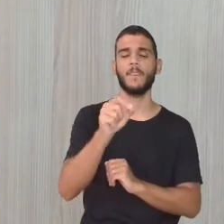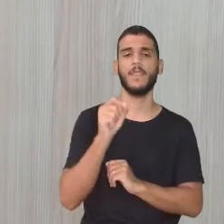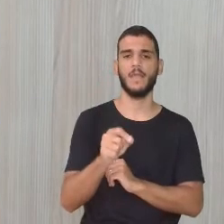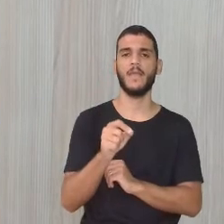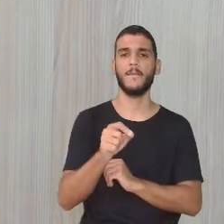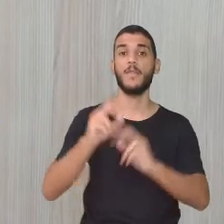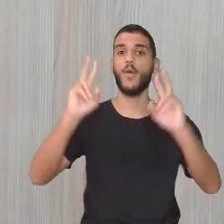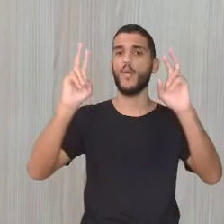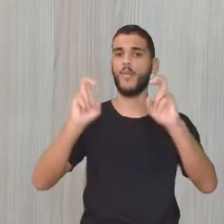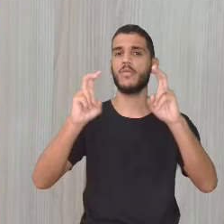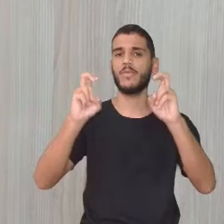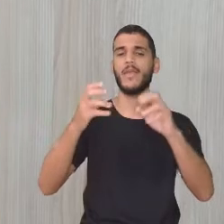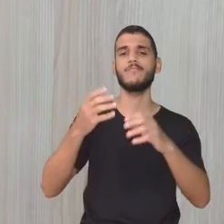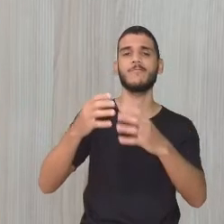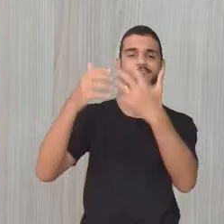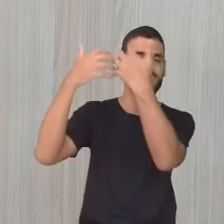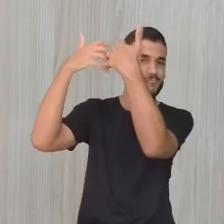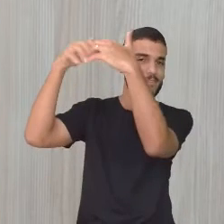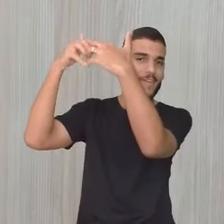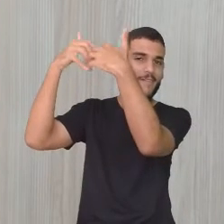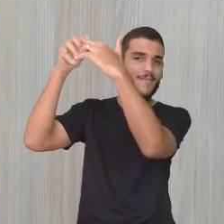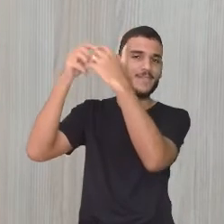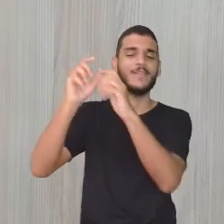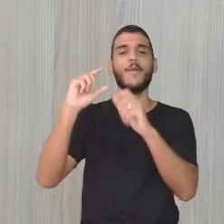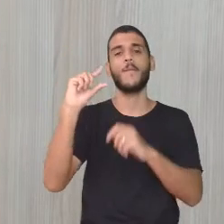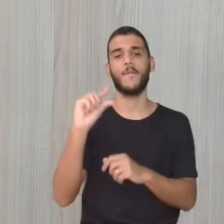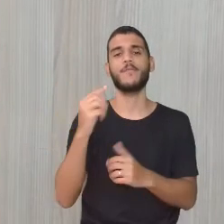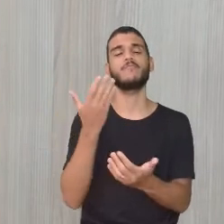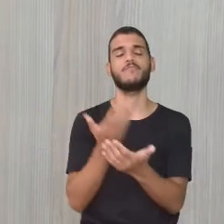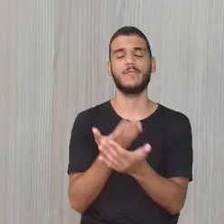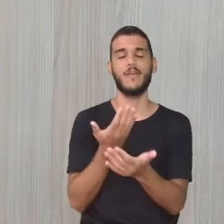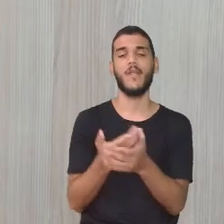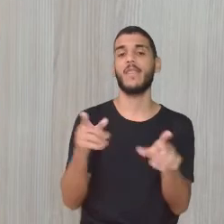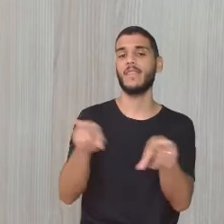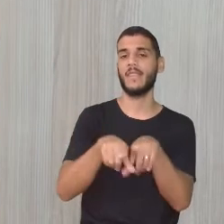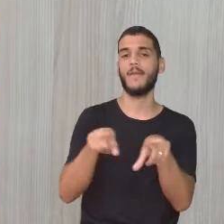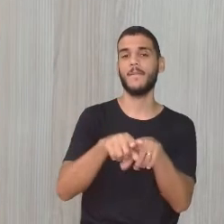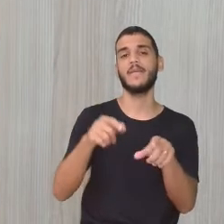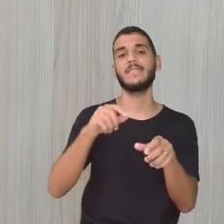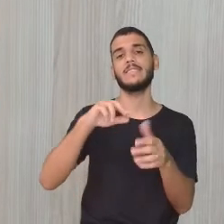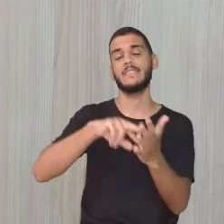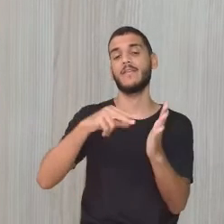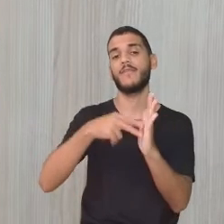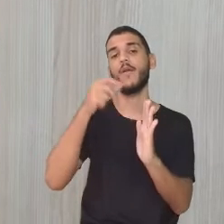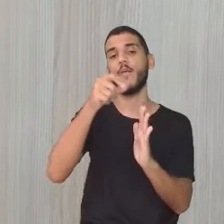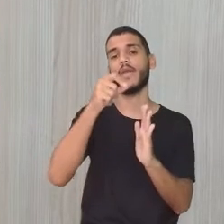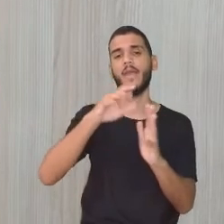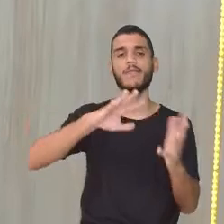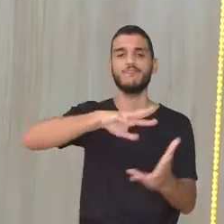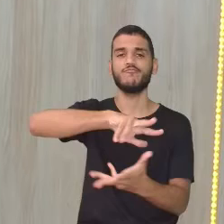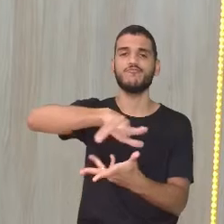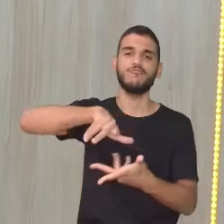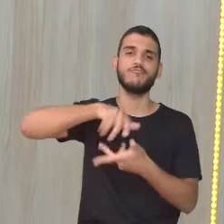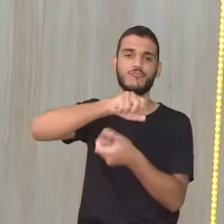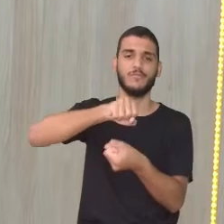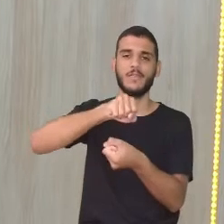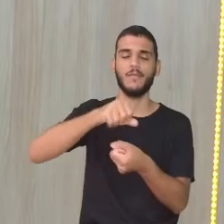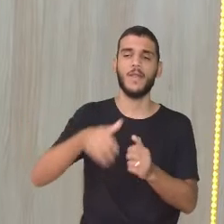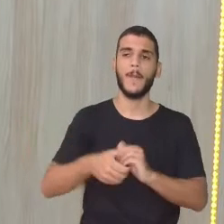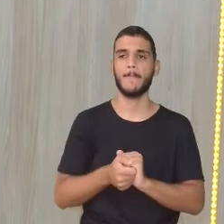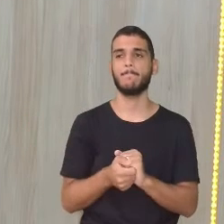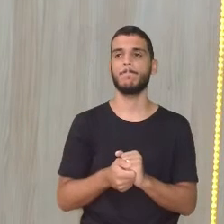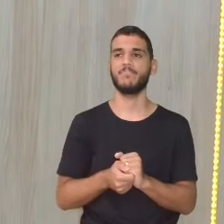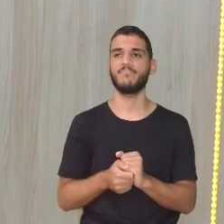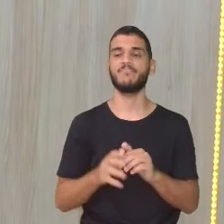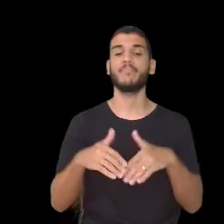refletir aqui nas aulas também, né? Porque isso também diz respeito à sustentabilidade. É, e... E olha aí